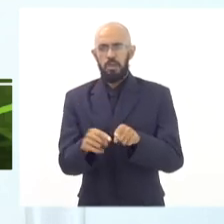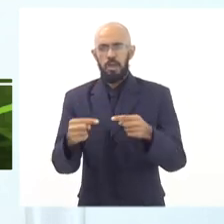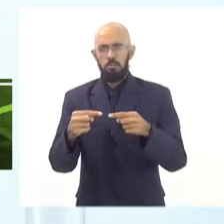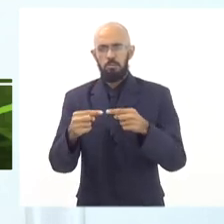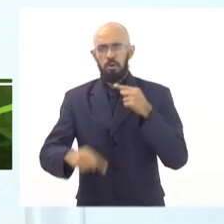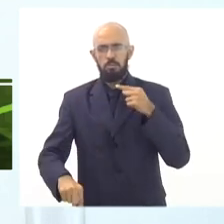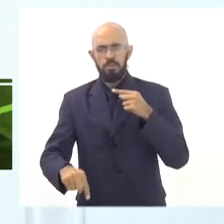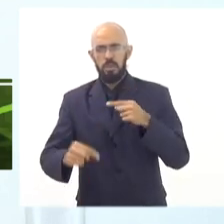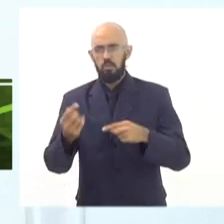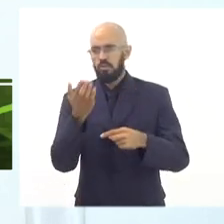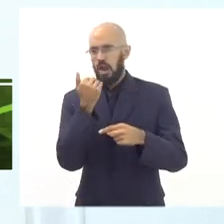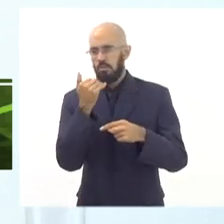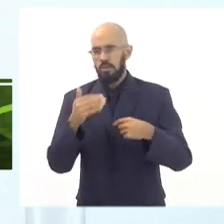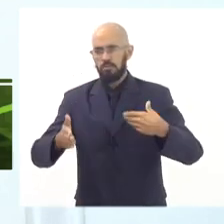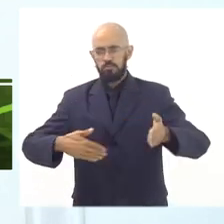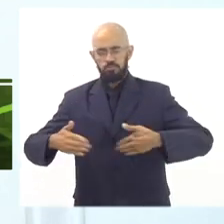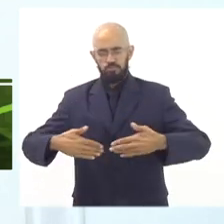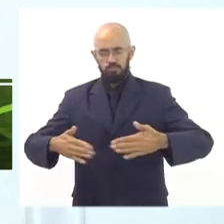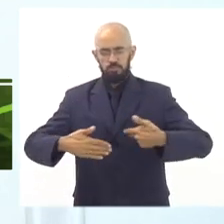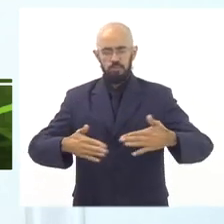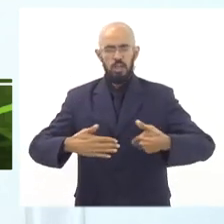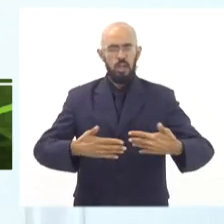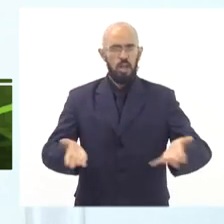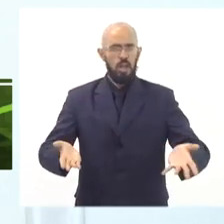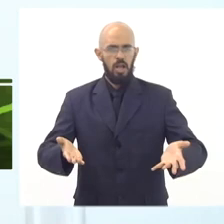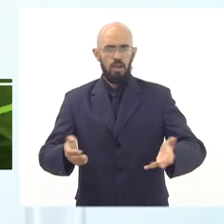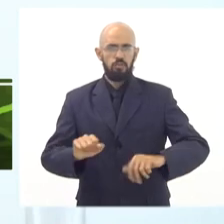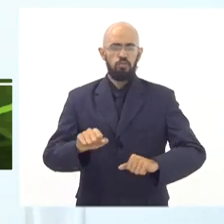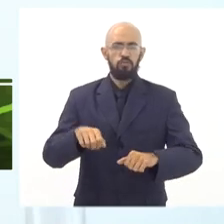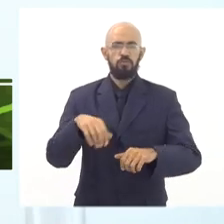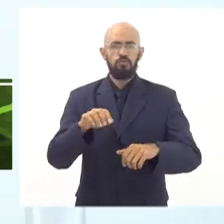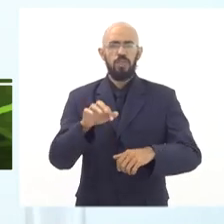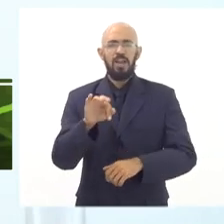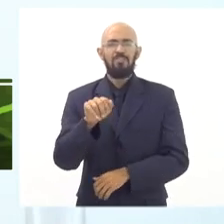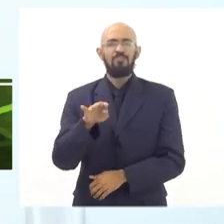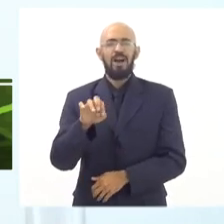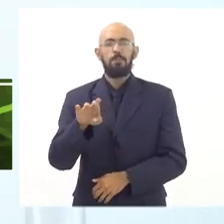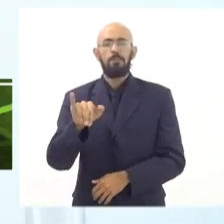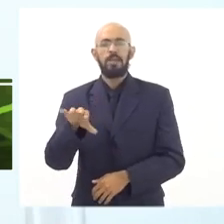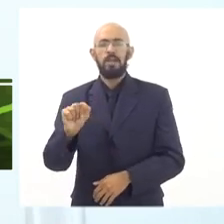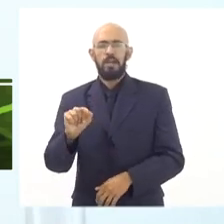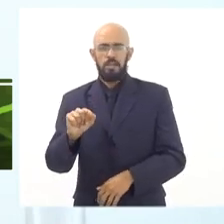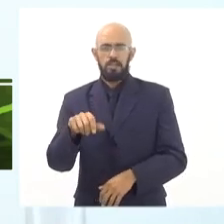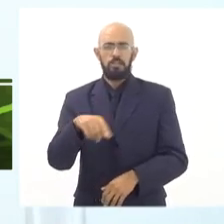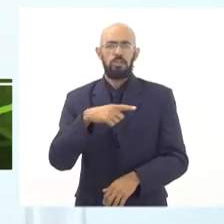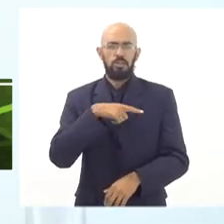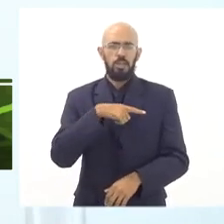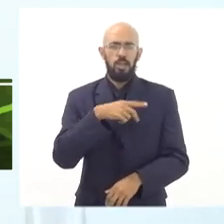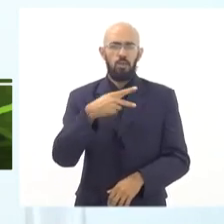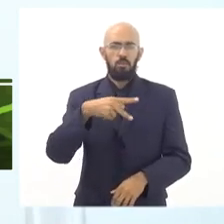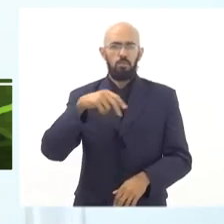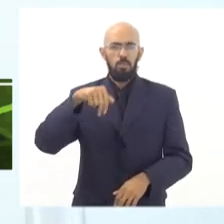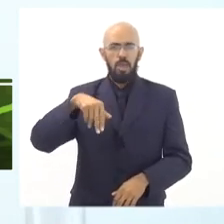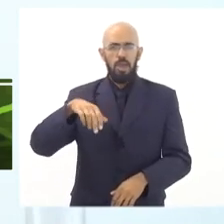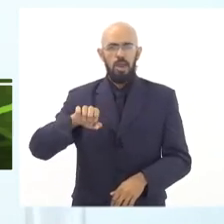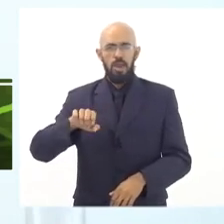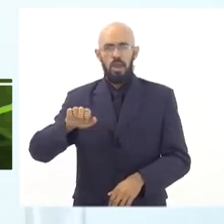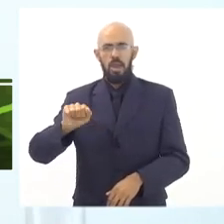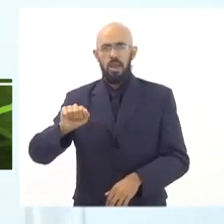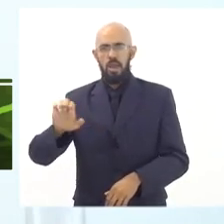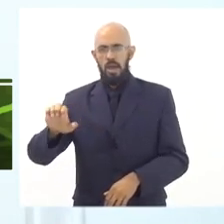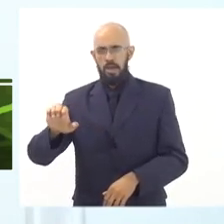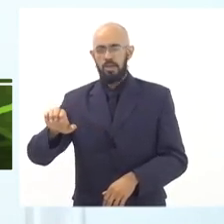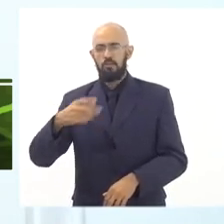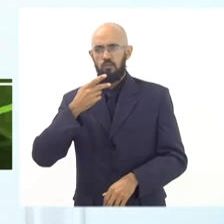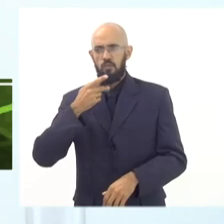embutidos e ultraprocessados, a gente tem, o PNAE fala sobre isso, mas a gente considera